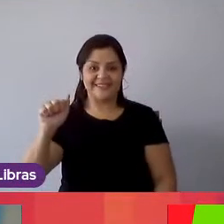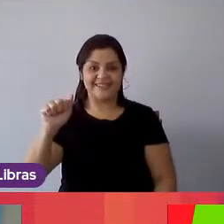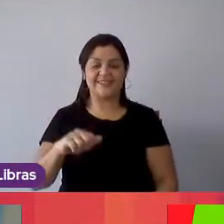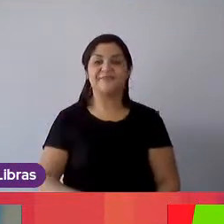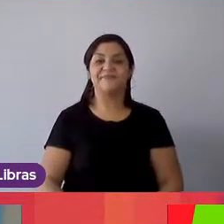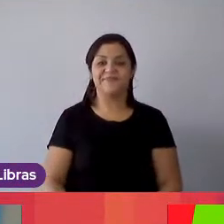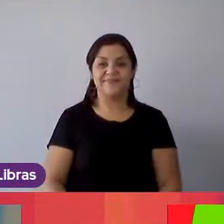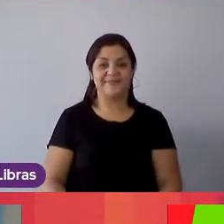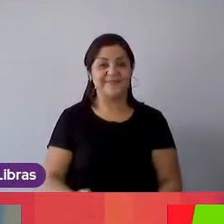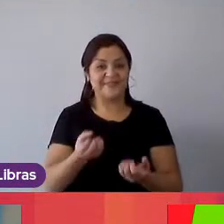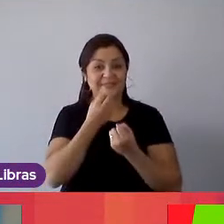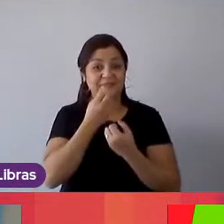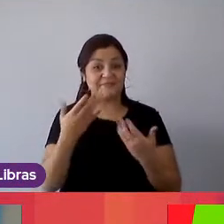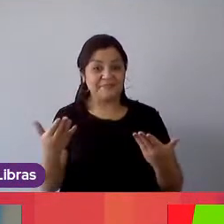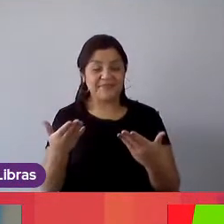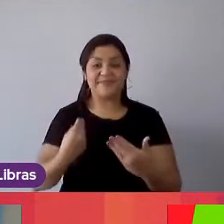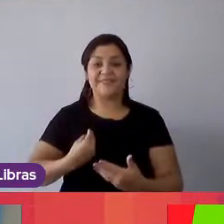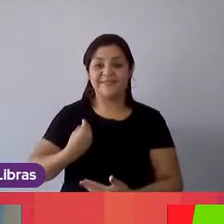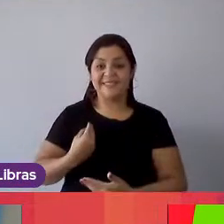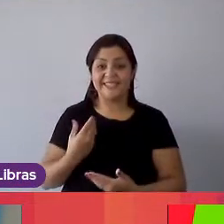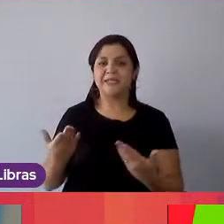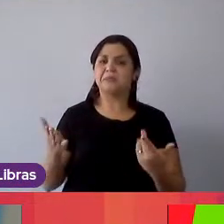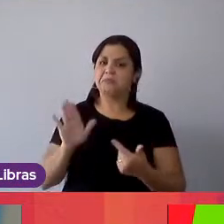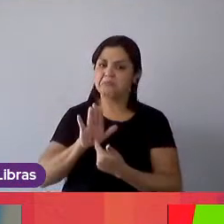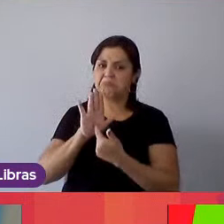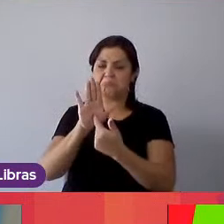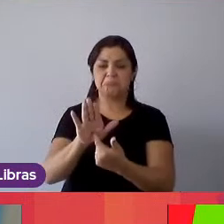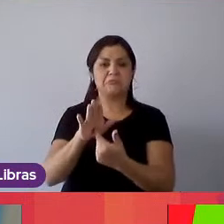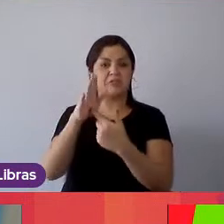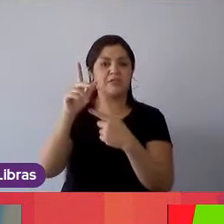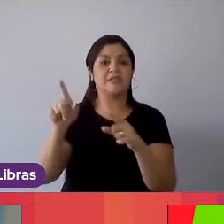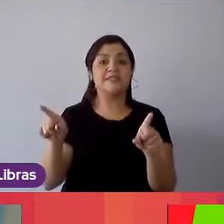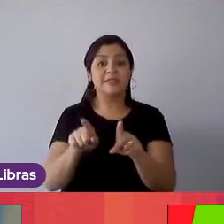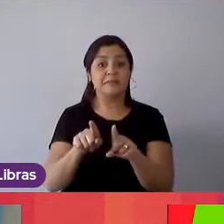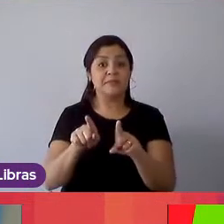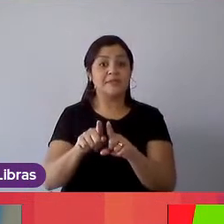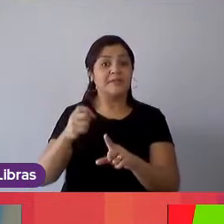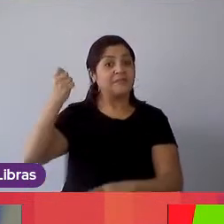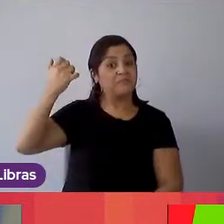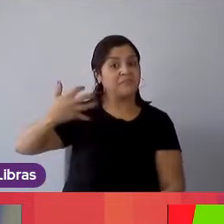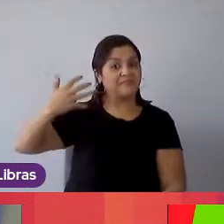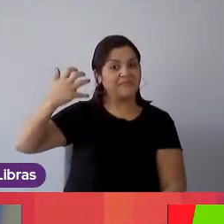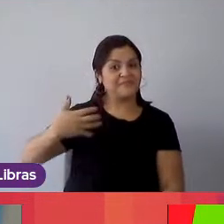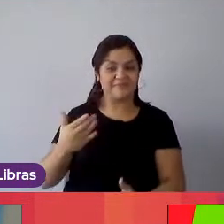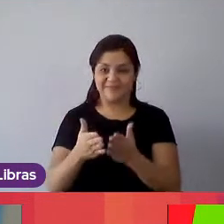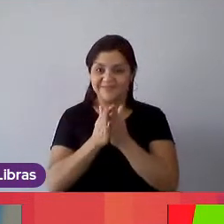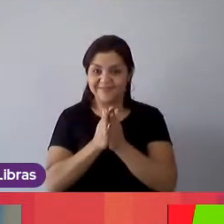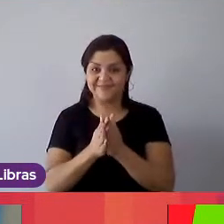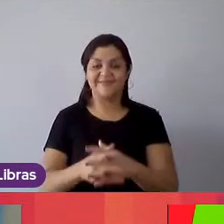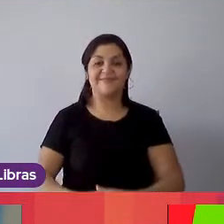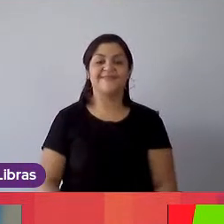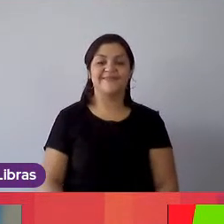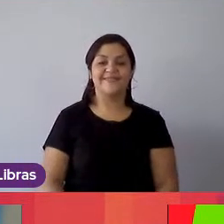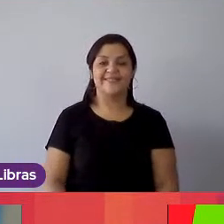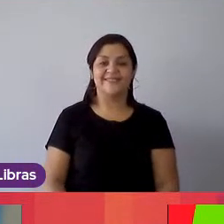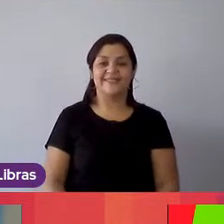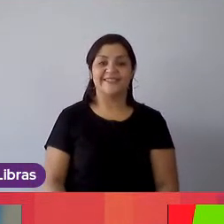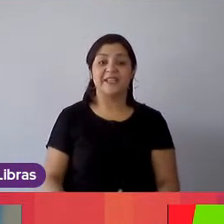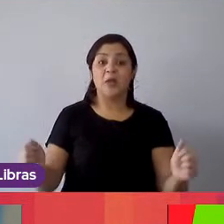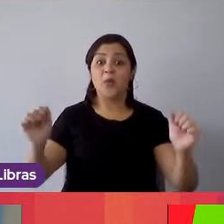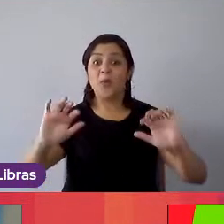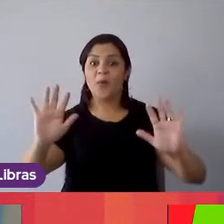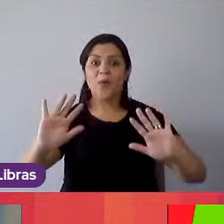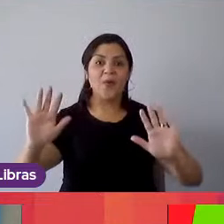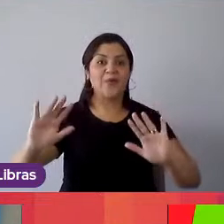que vão conversar hoje com a gente. Vocês podem se apresentar e se autodescrever, por favor? Oi, pessoal,